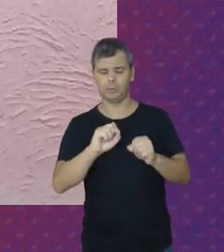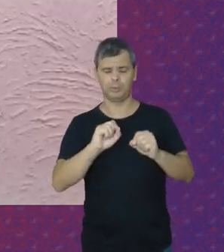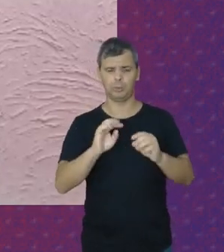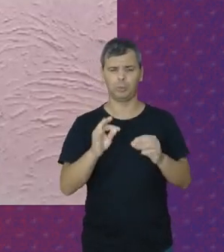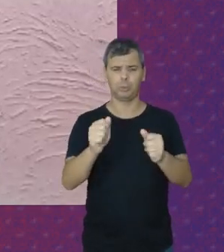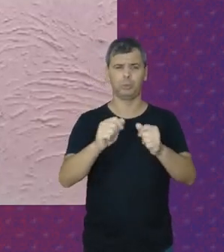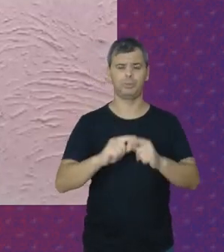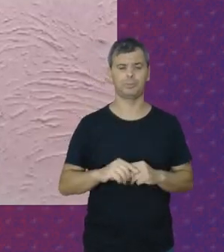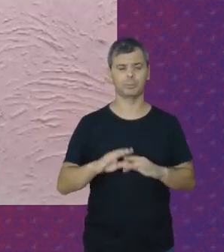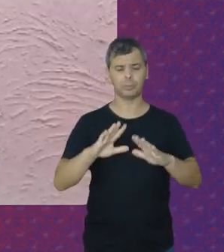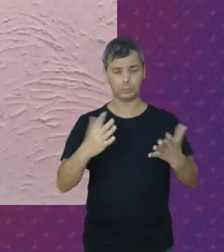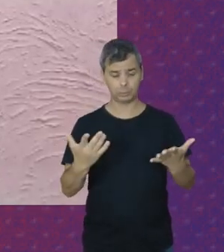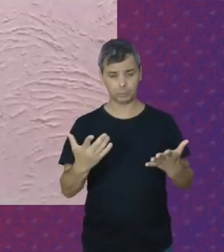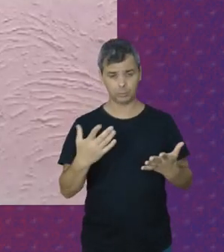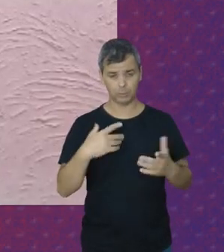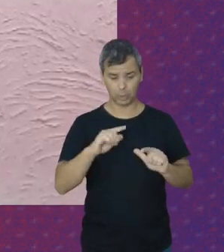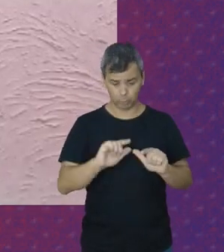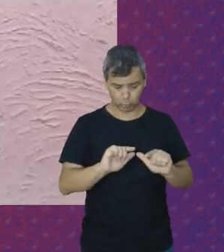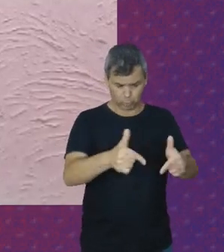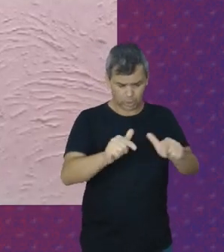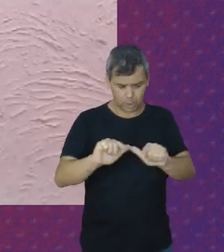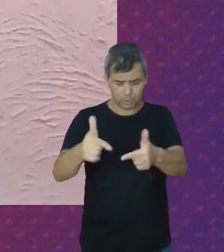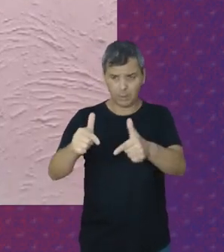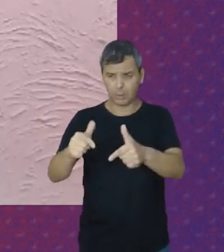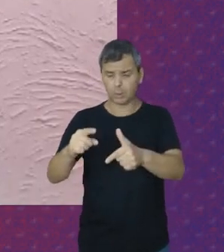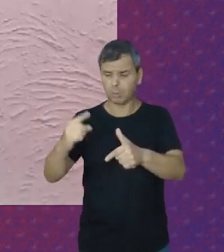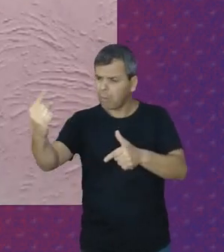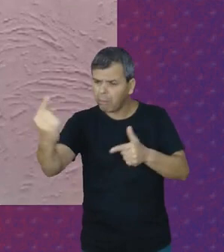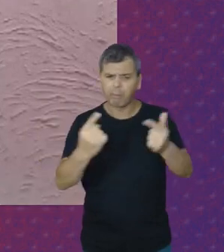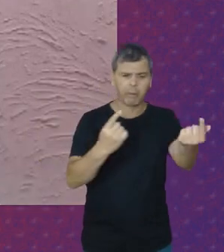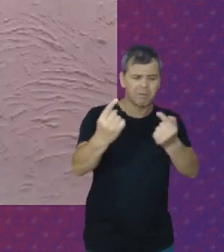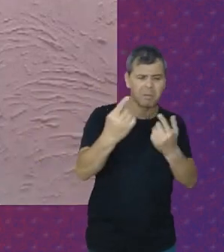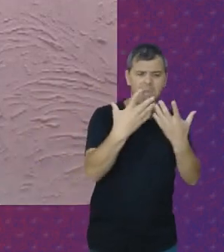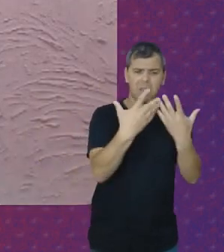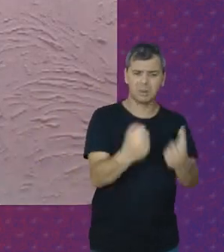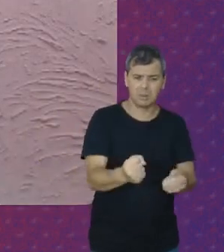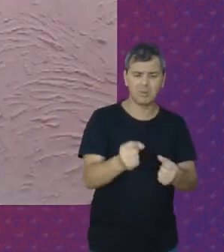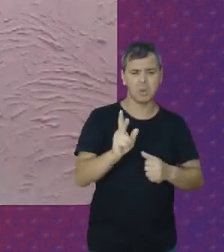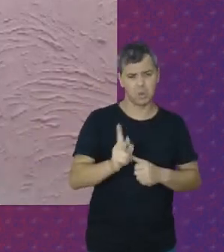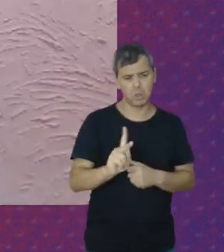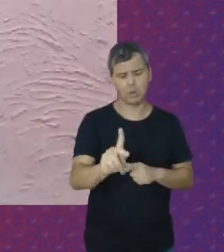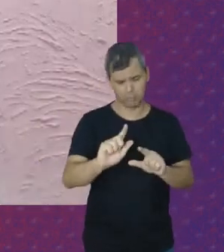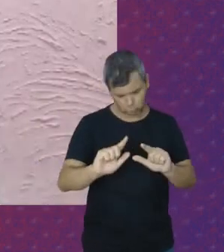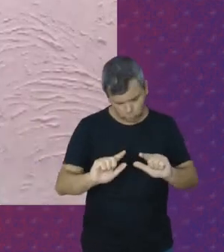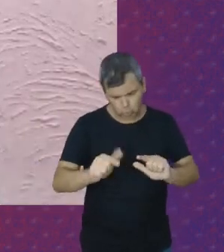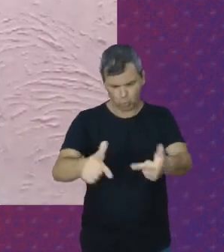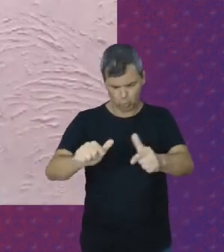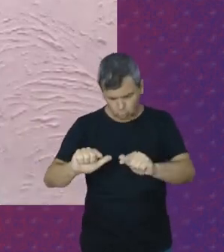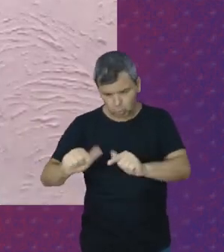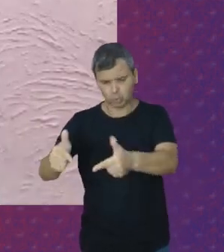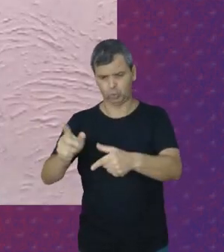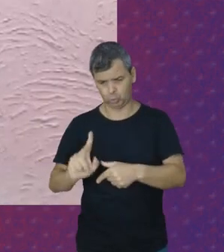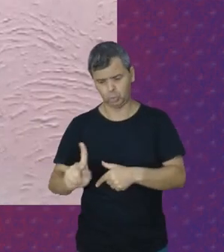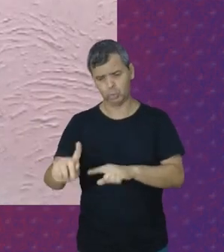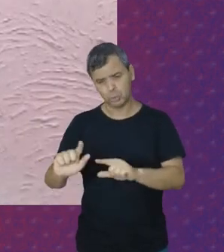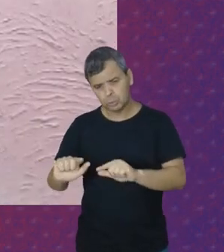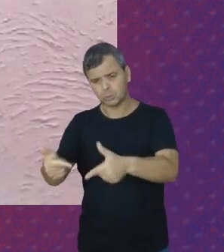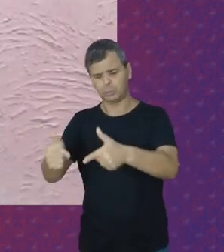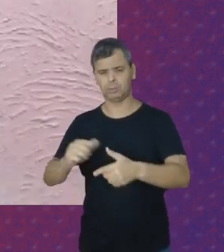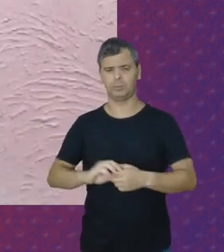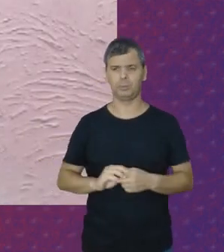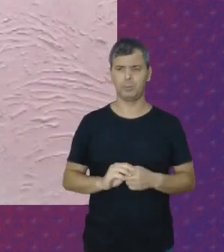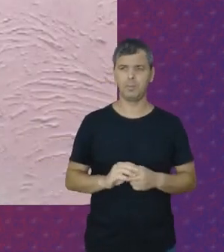Então a gente lutava por tudo Mas tudo que vinha a gente aceitava E continuava lutando E continua lutando E